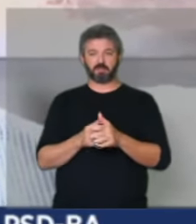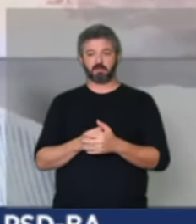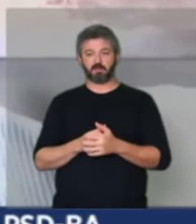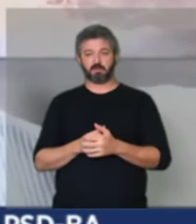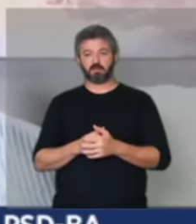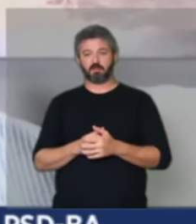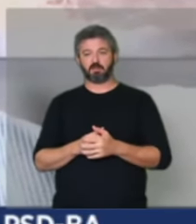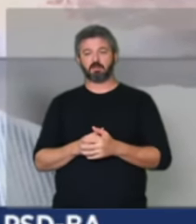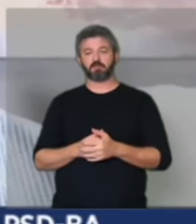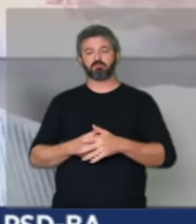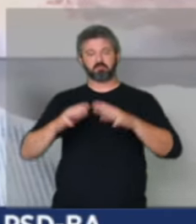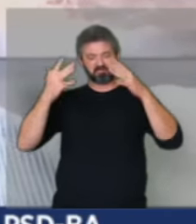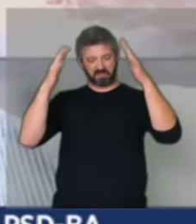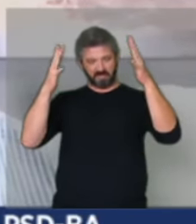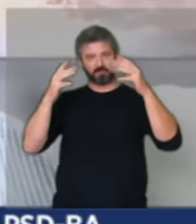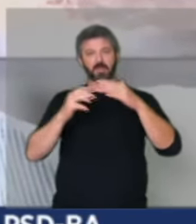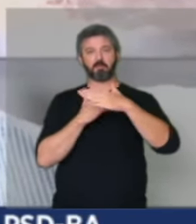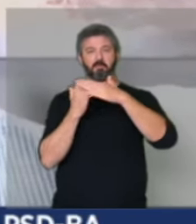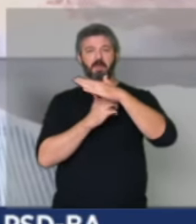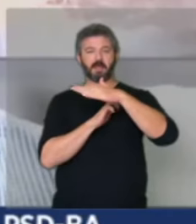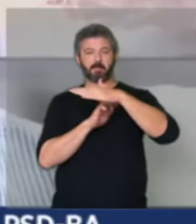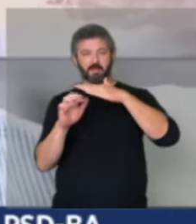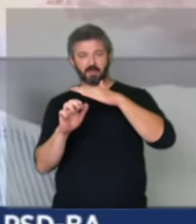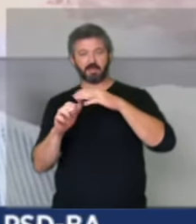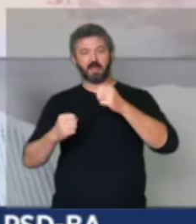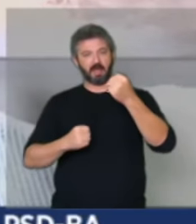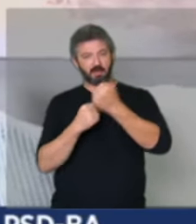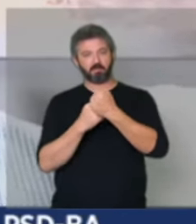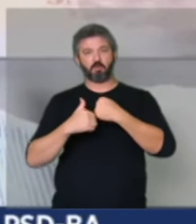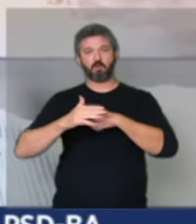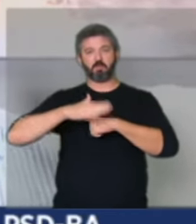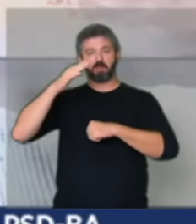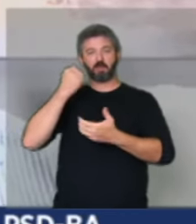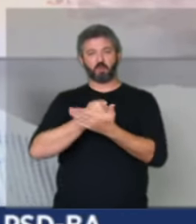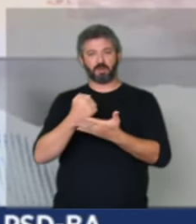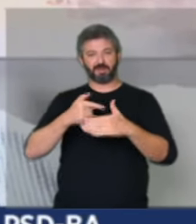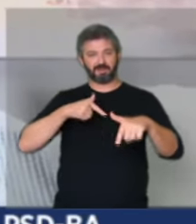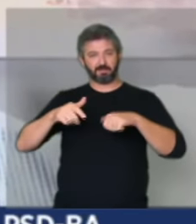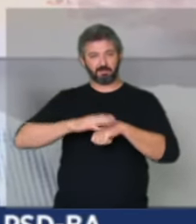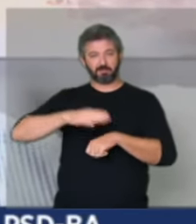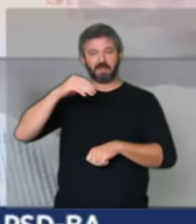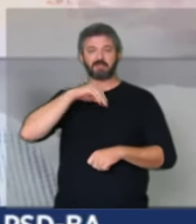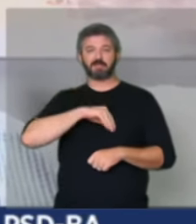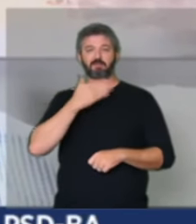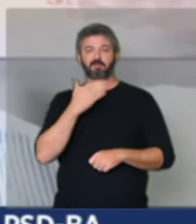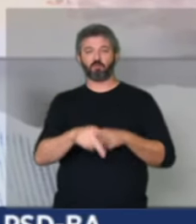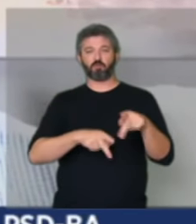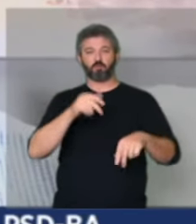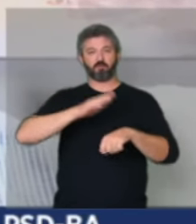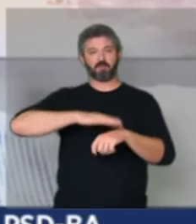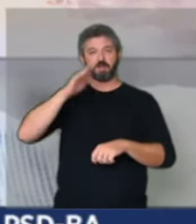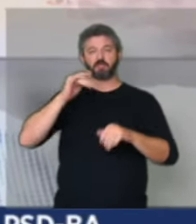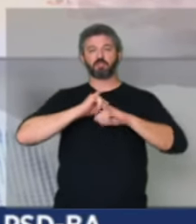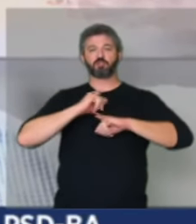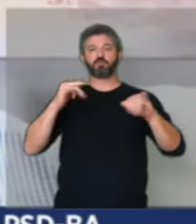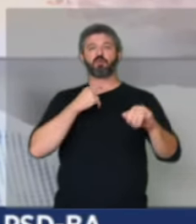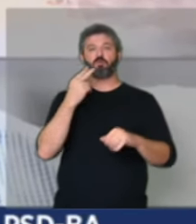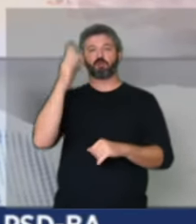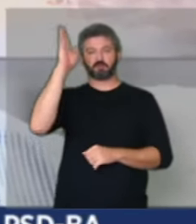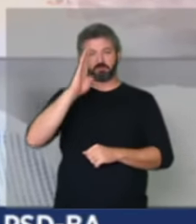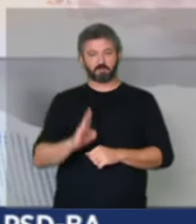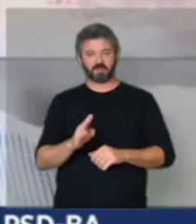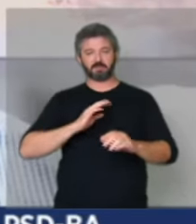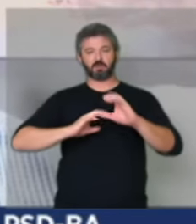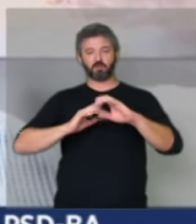empreendedorismo mais apoio mais emprego e mais renda para nossa população peço que divulgue o meio de comunicação dessa